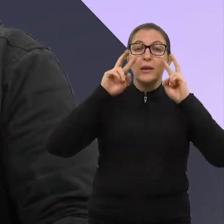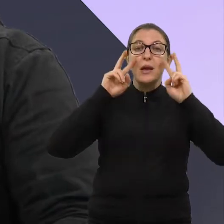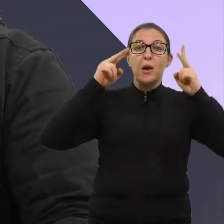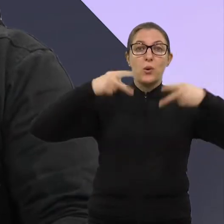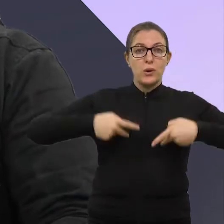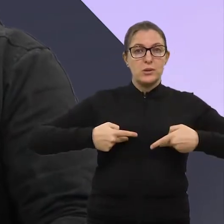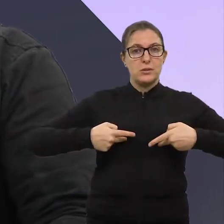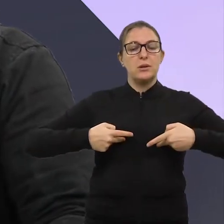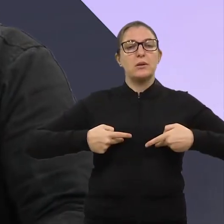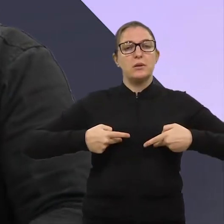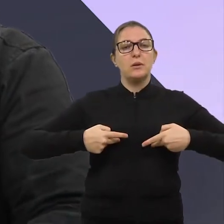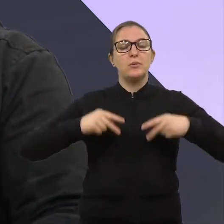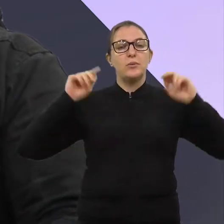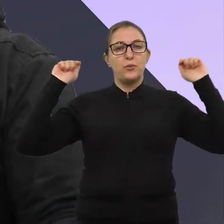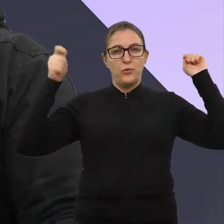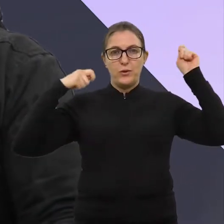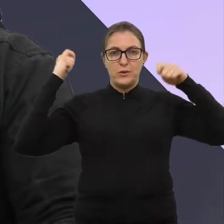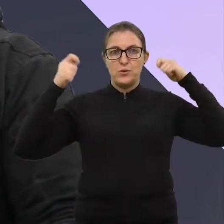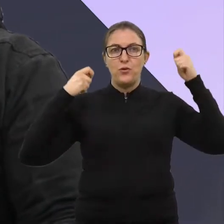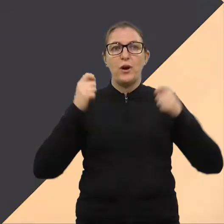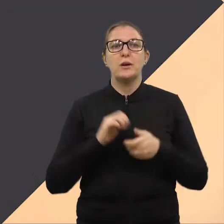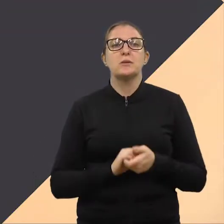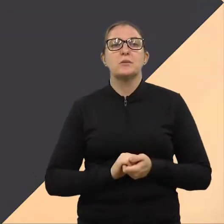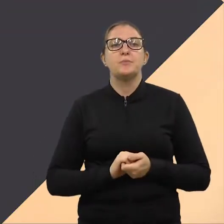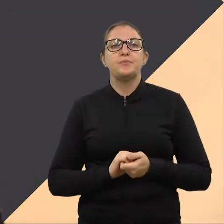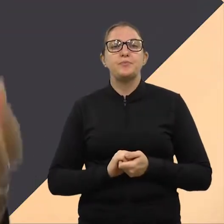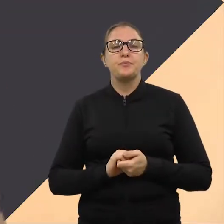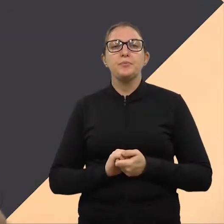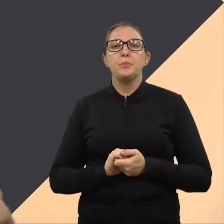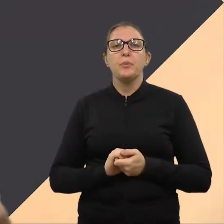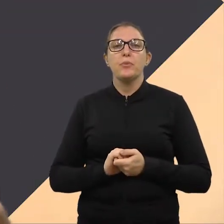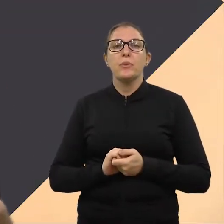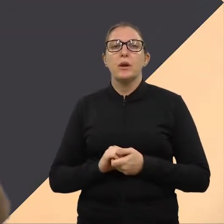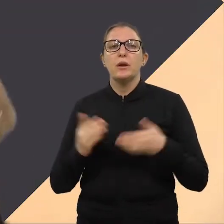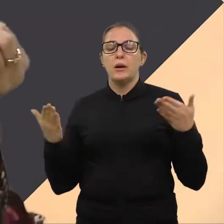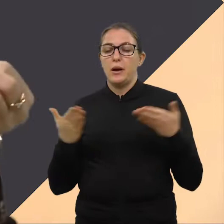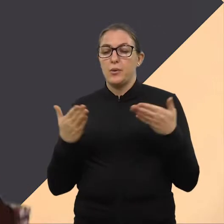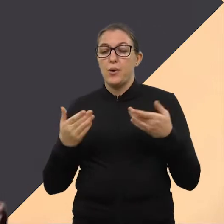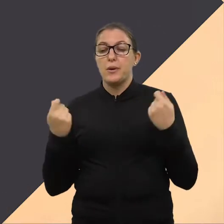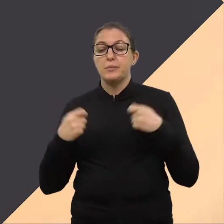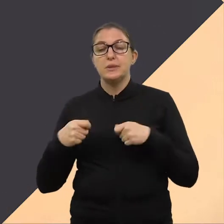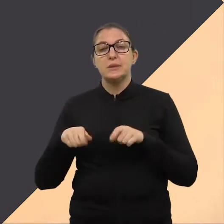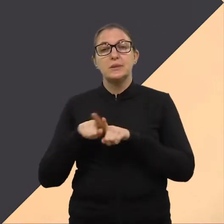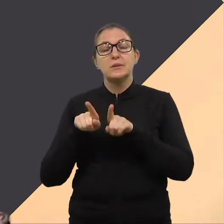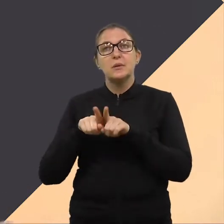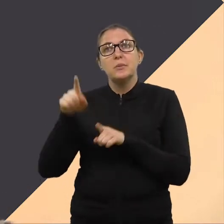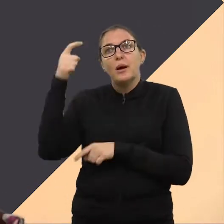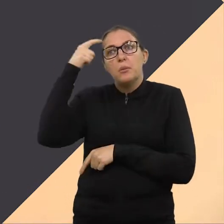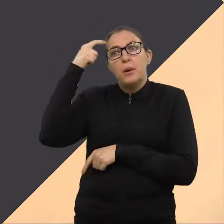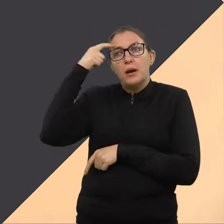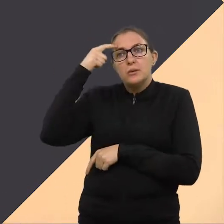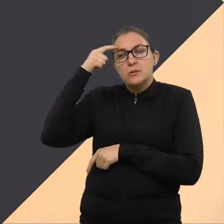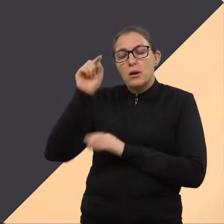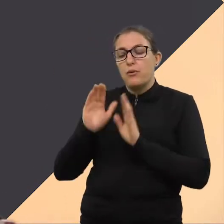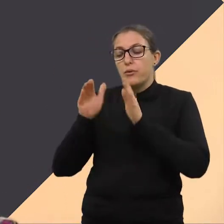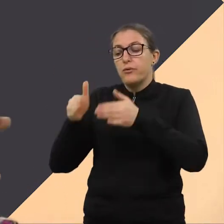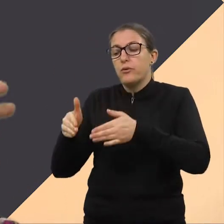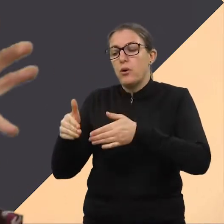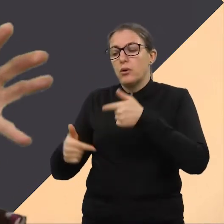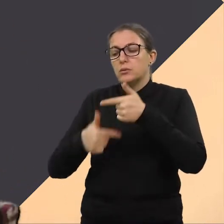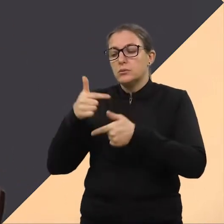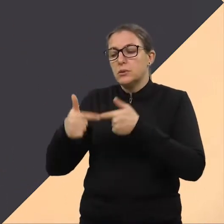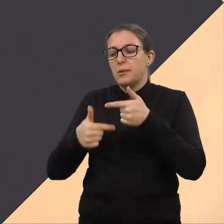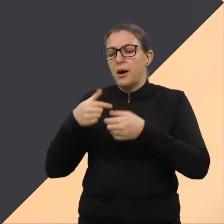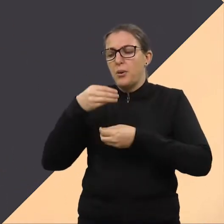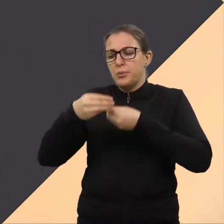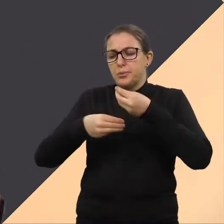dois festivais de teatro, agora o festival de música em 2021. Que legal! E sempre agora, tendo que pensar nessa questão do